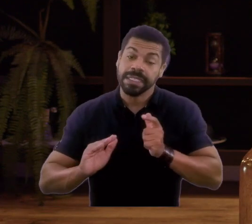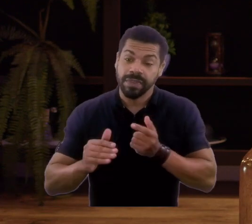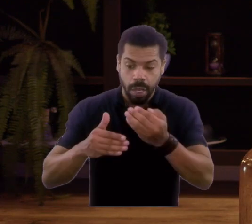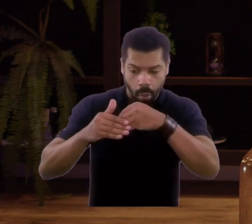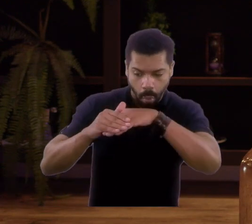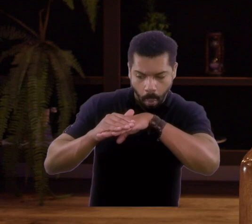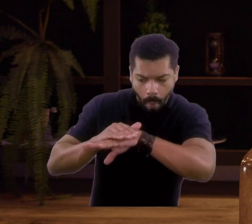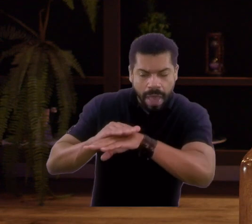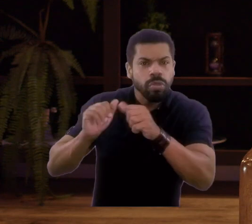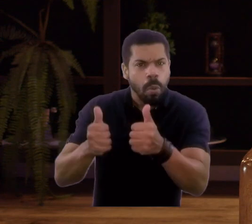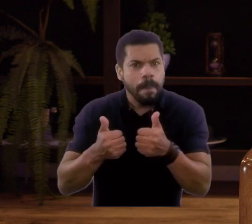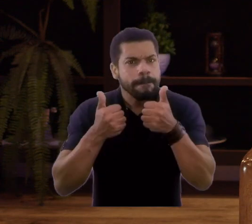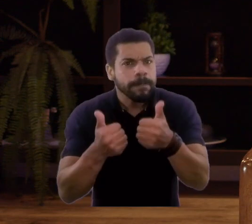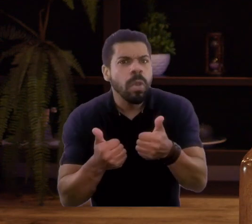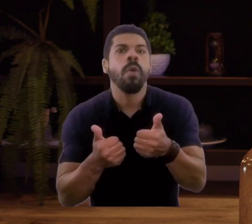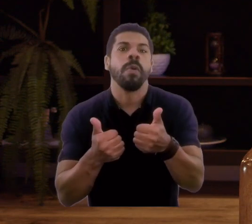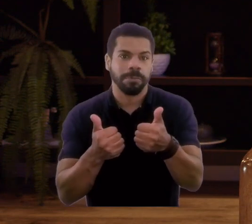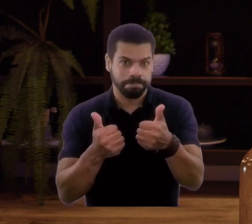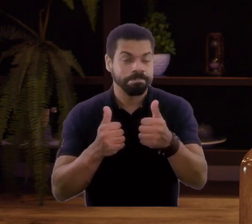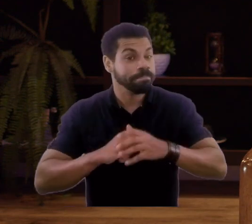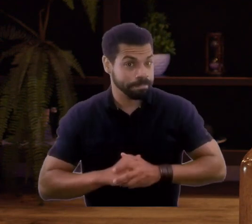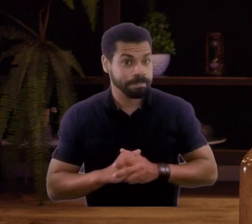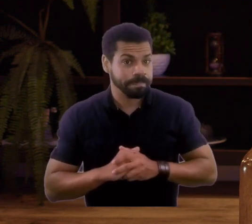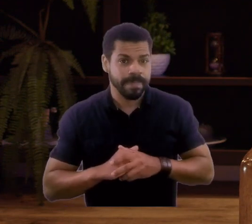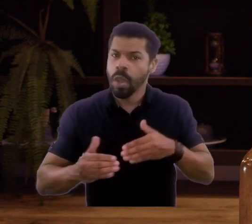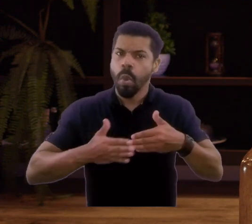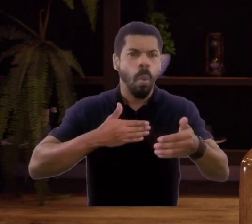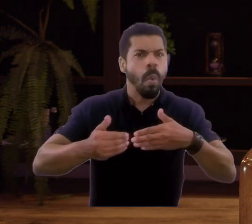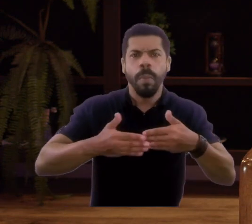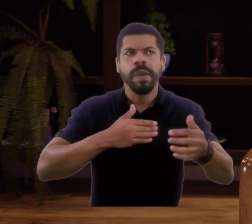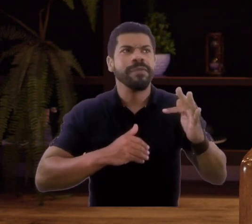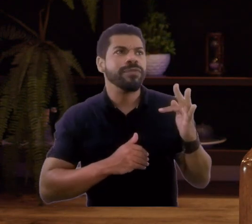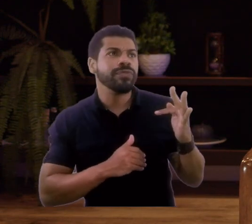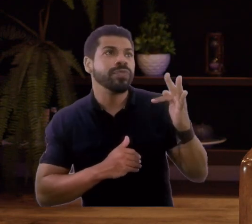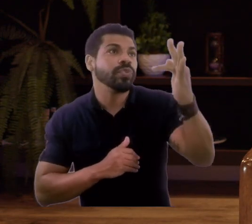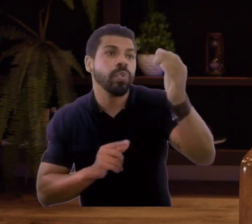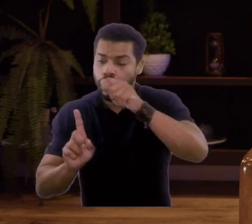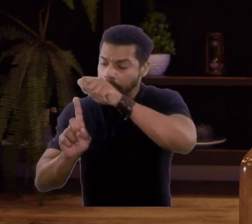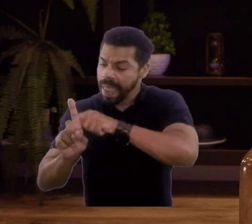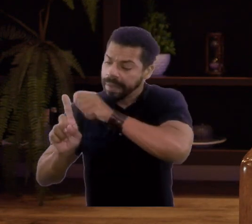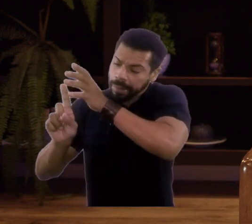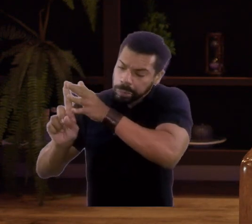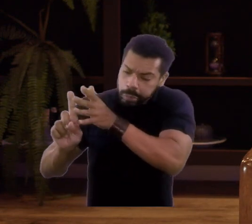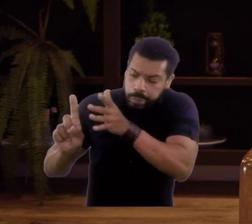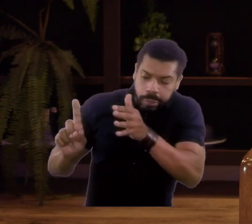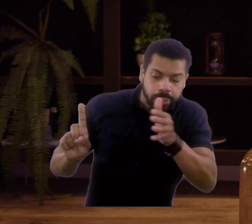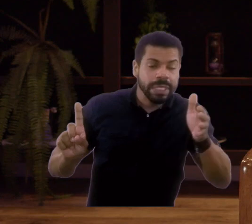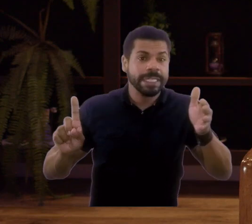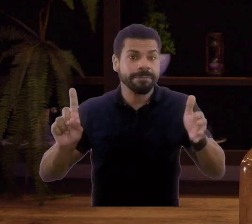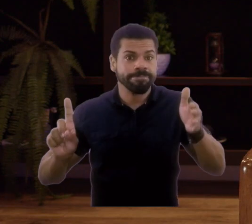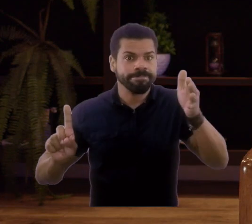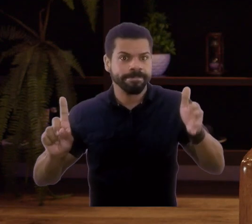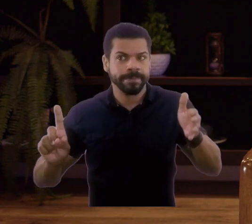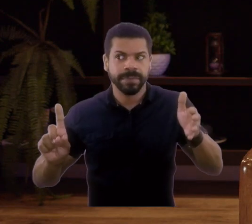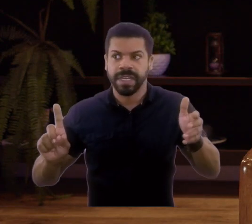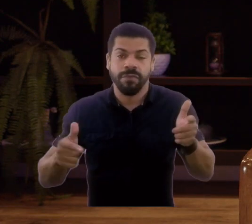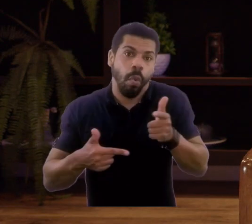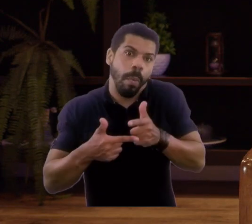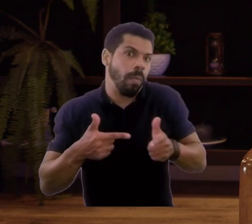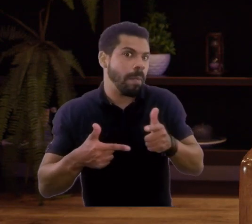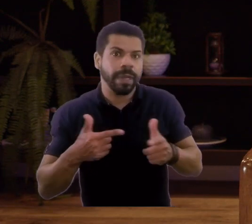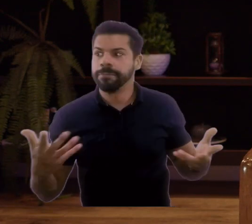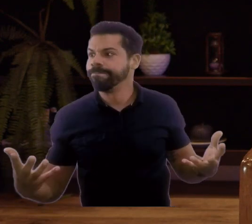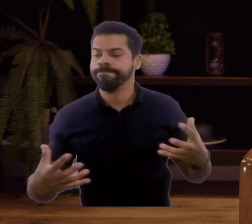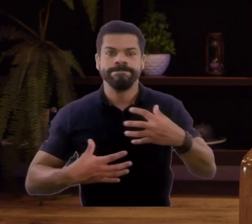Se eu crio uma boa reserva de emergência, eu blindo as minhas finanças. E aconteça o que aconteça? No meu mês, ah, por exemplo,